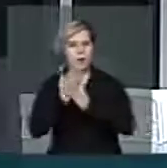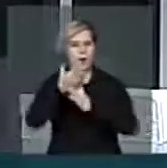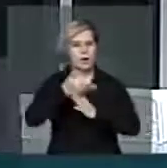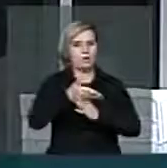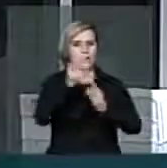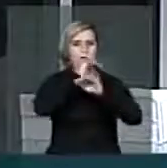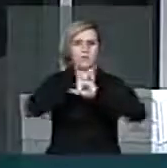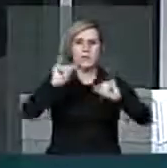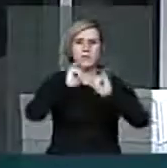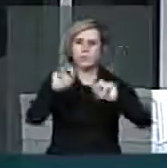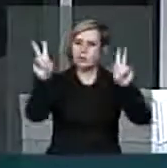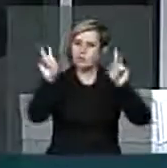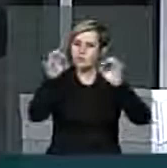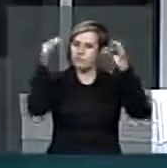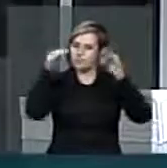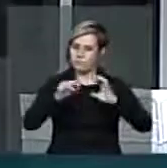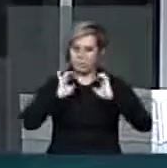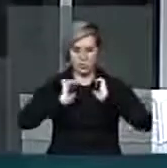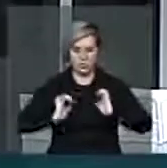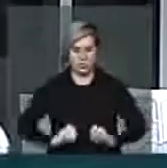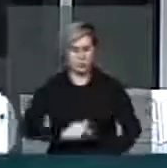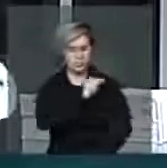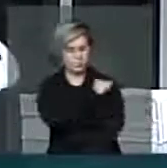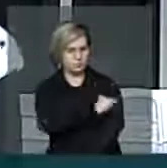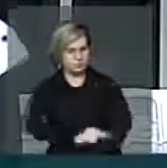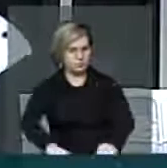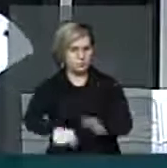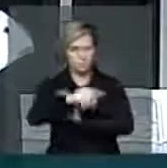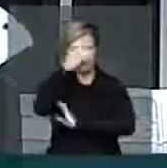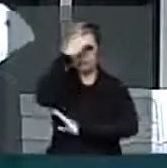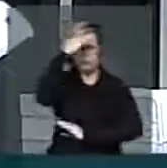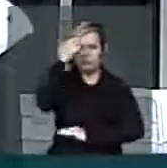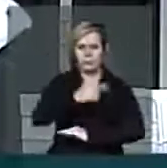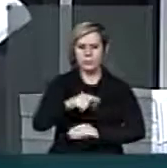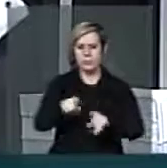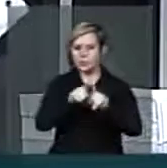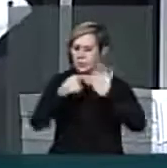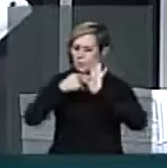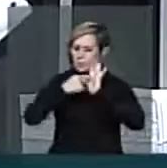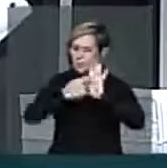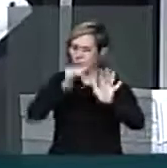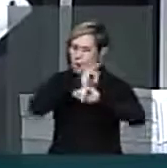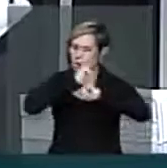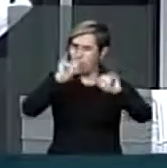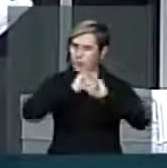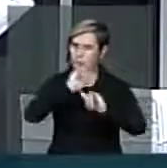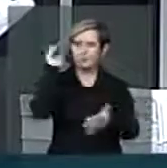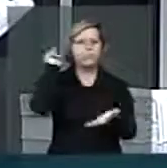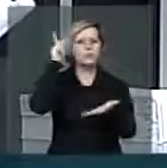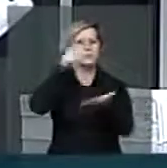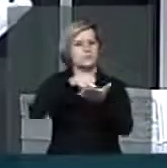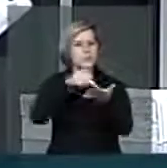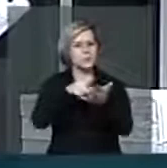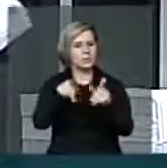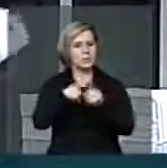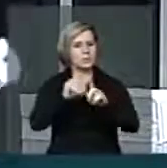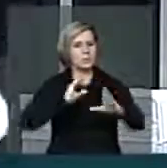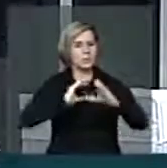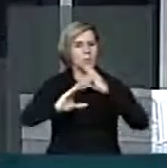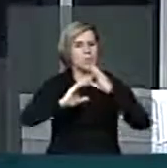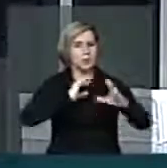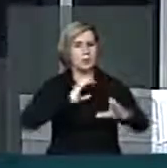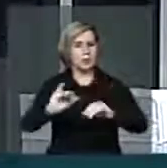de formação ética, de formação moral e, acima de tudo, além de ser um meio de canal de comunicação